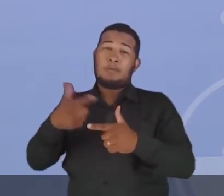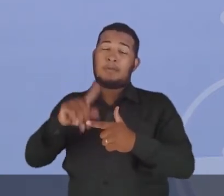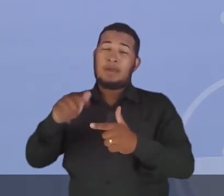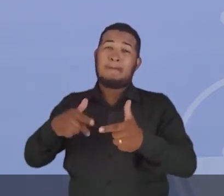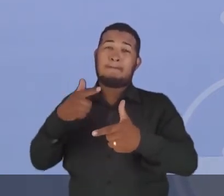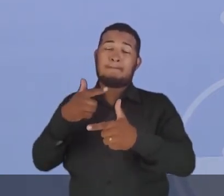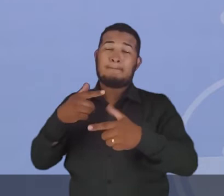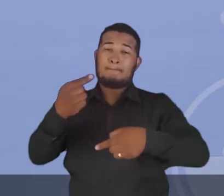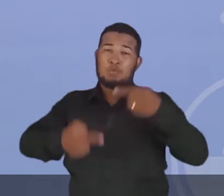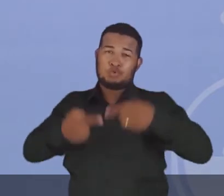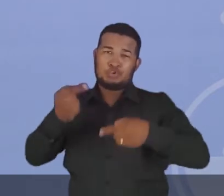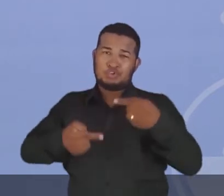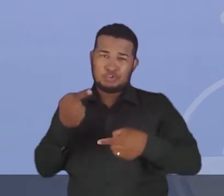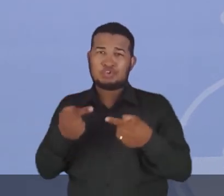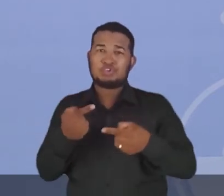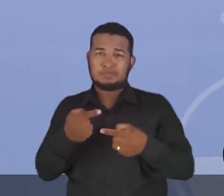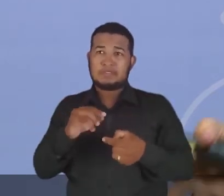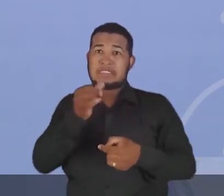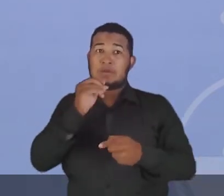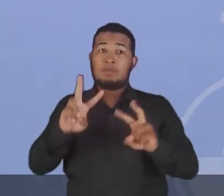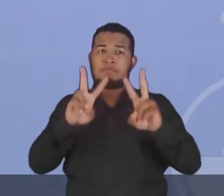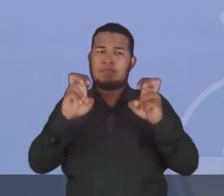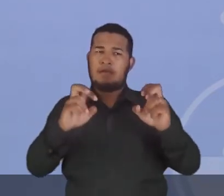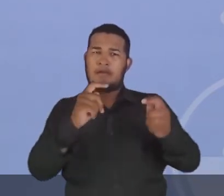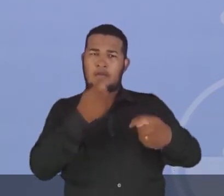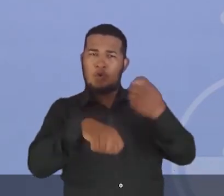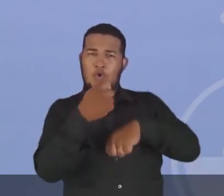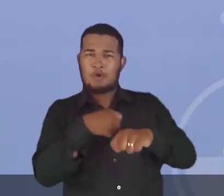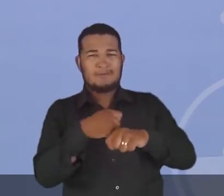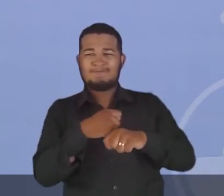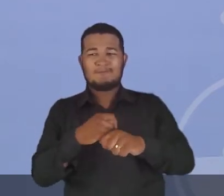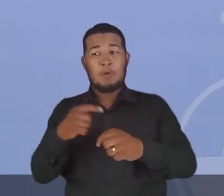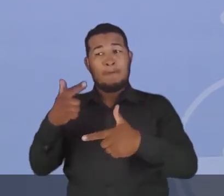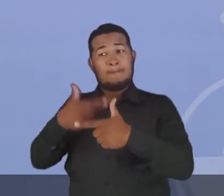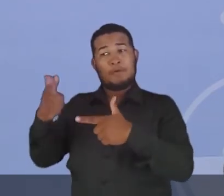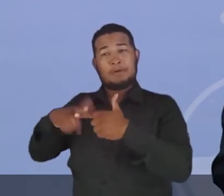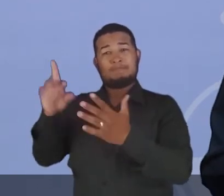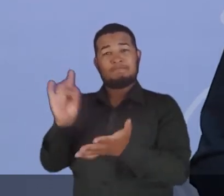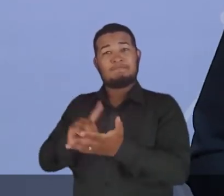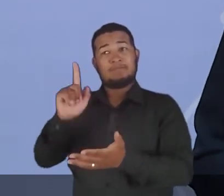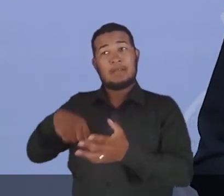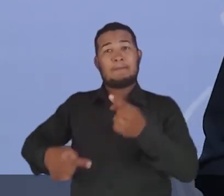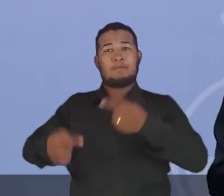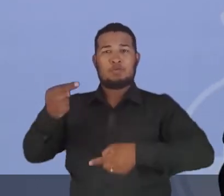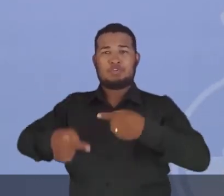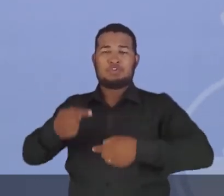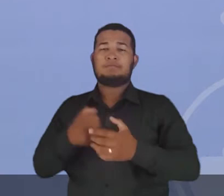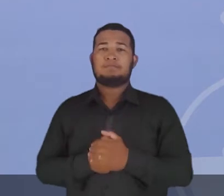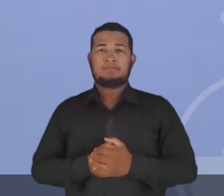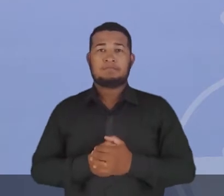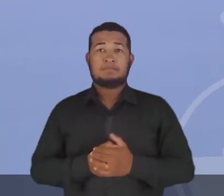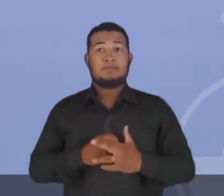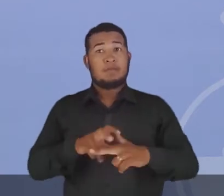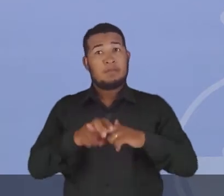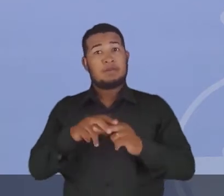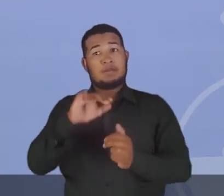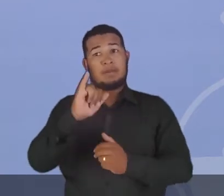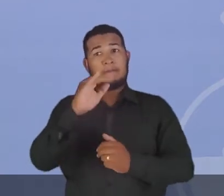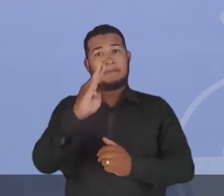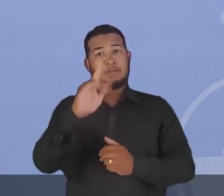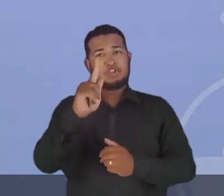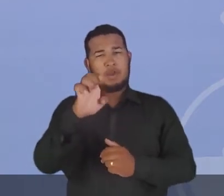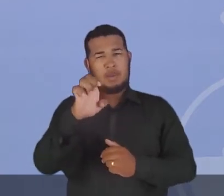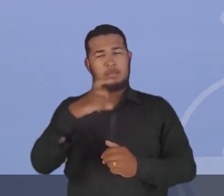do que em relação à economia. Bom, segundo os censos agropecuários, IBGE, entre